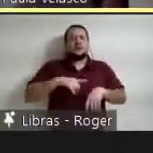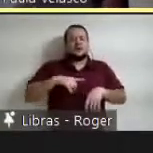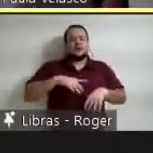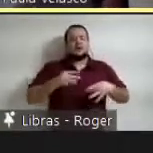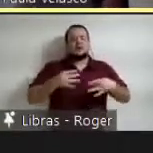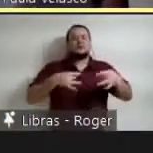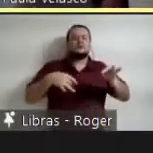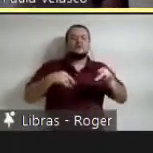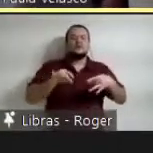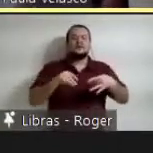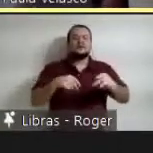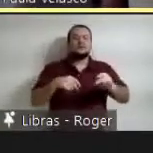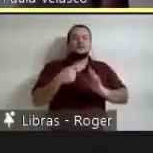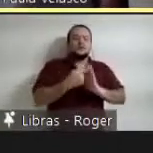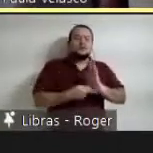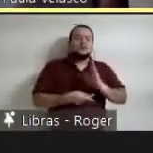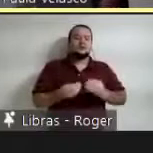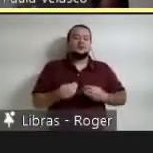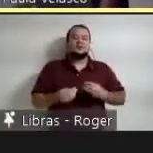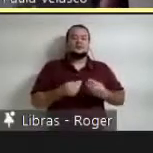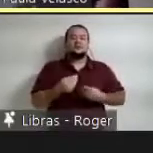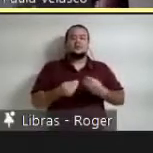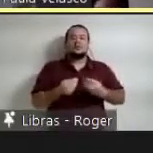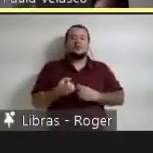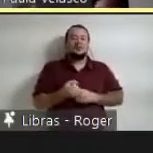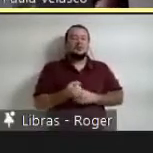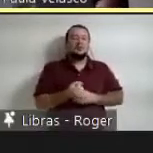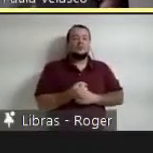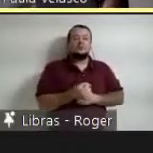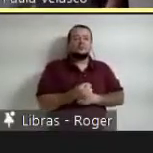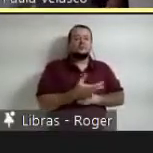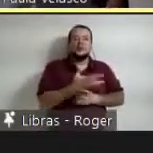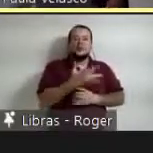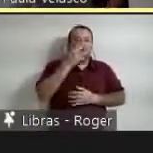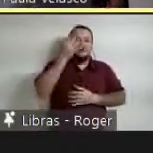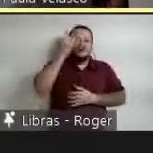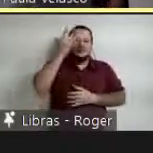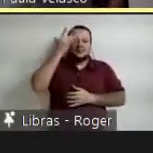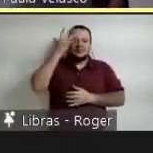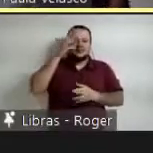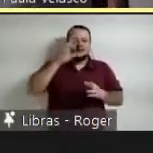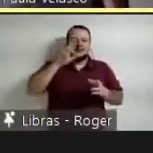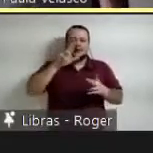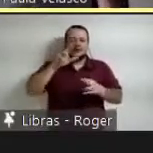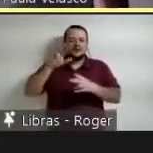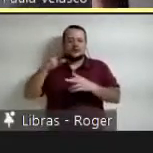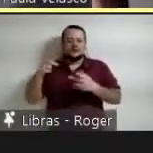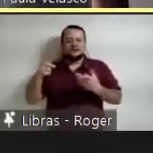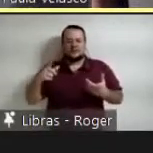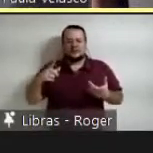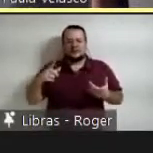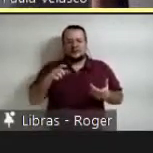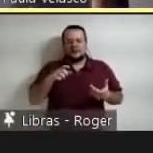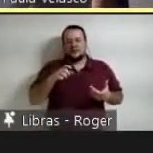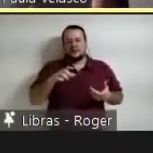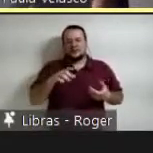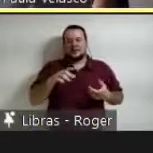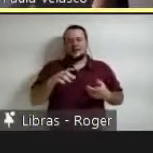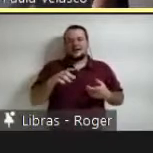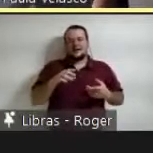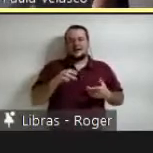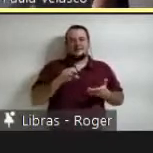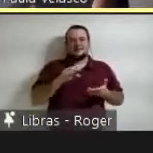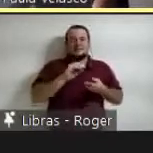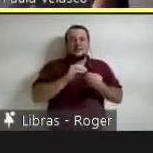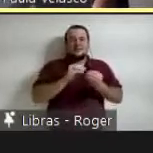desafios dos espacios de trabalho facilitando distintas configuraciones e organizações da planta. Se incorporan